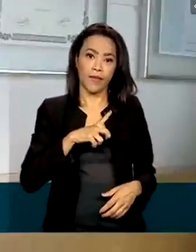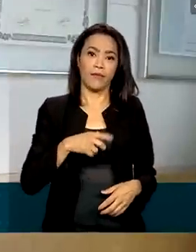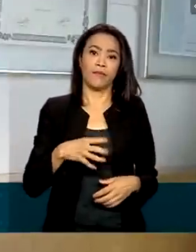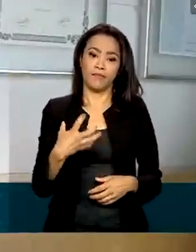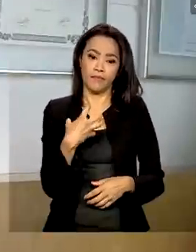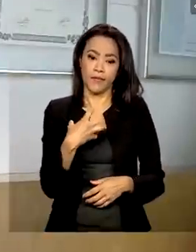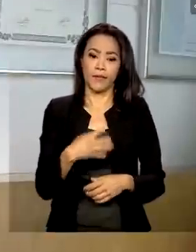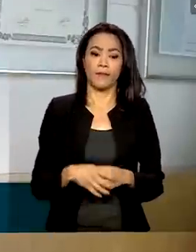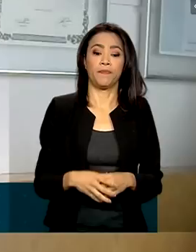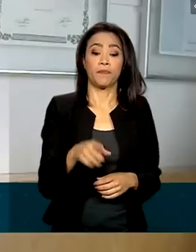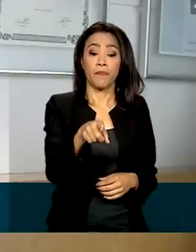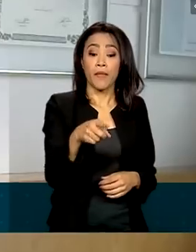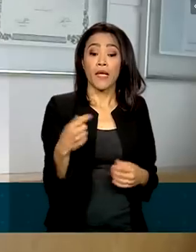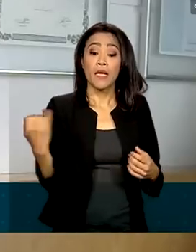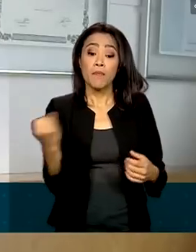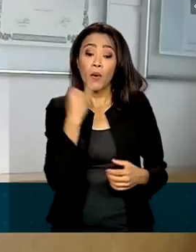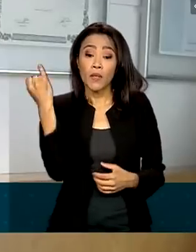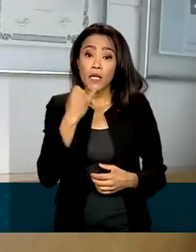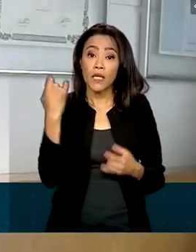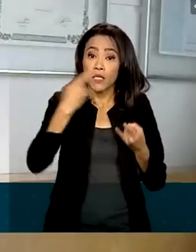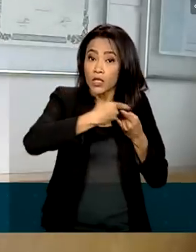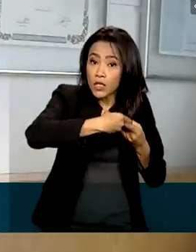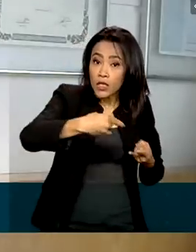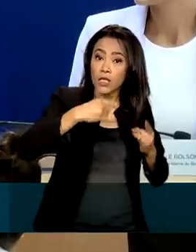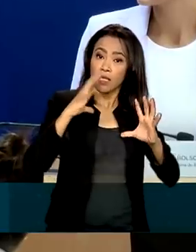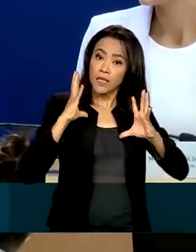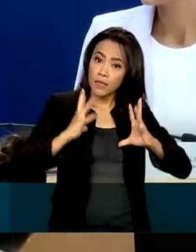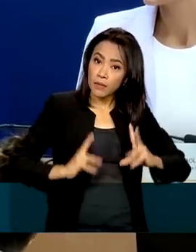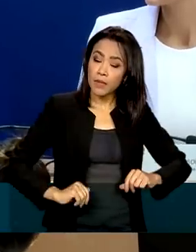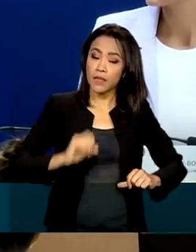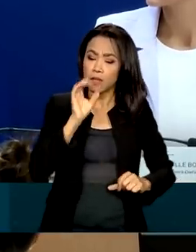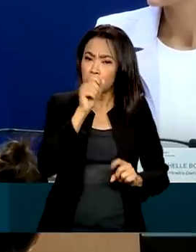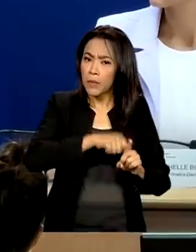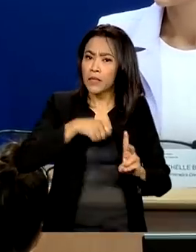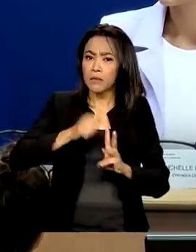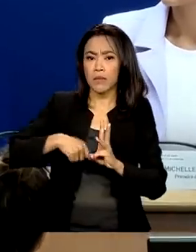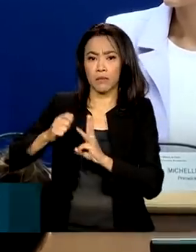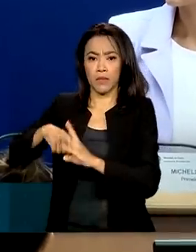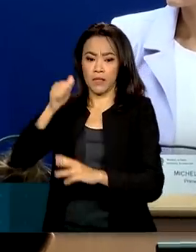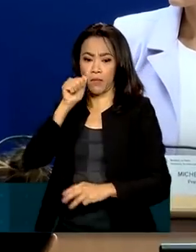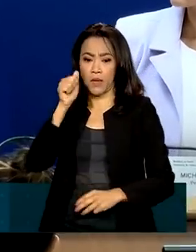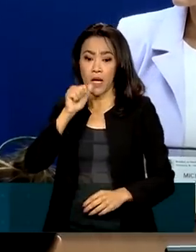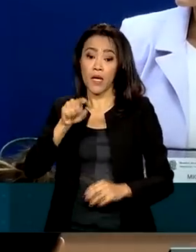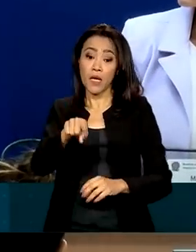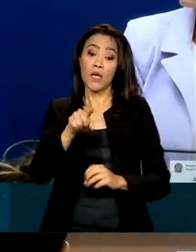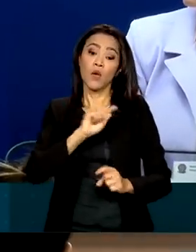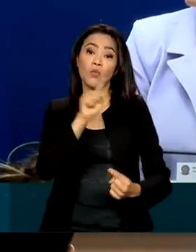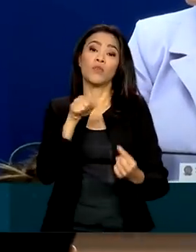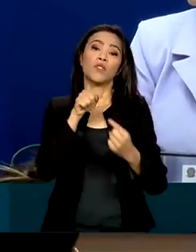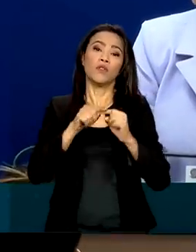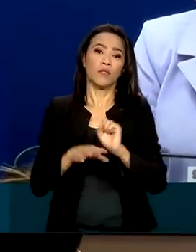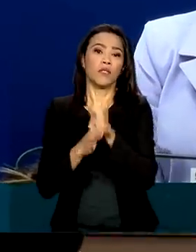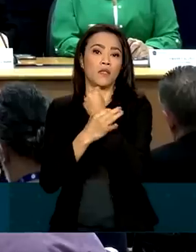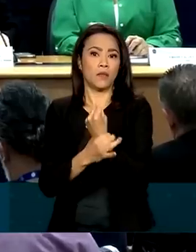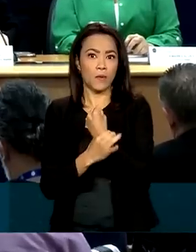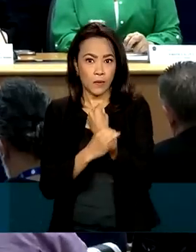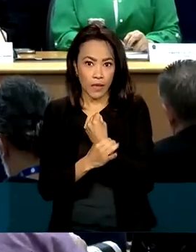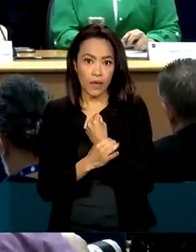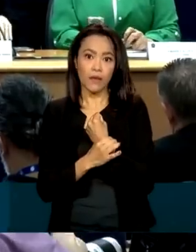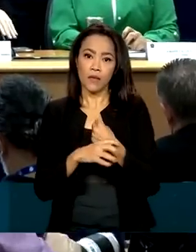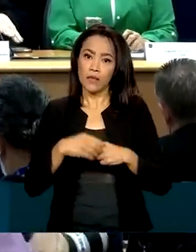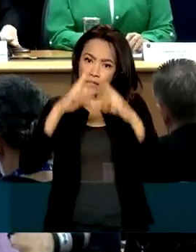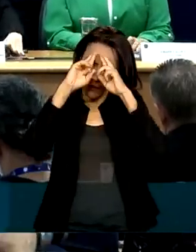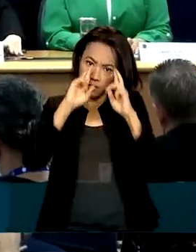importante e necessária no mês a mês da mulher. E para garantir a dignidade feminina no país, o